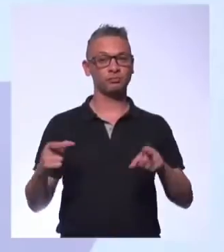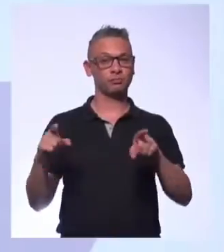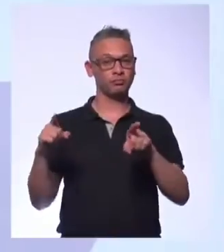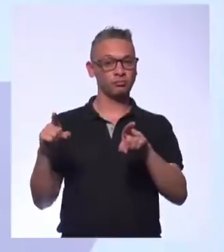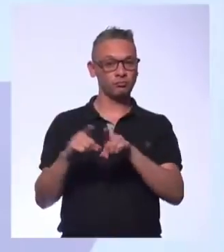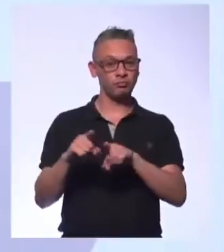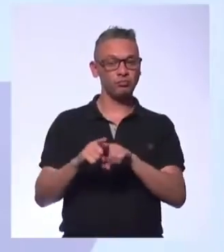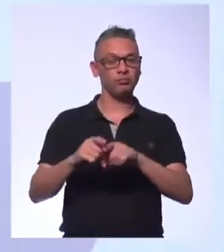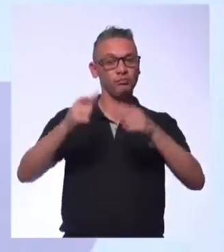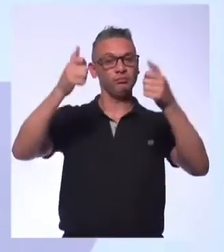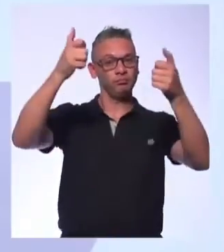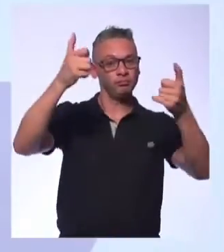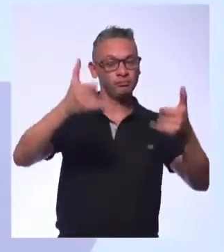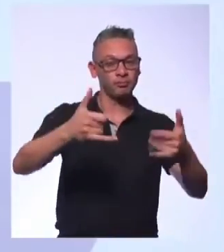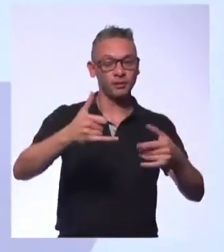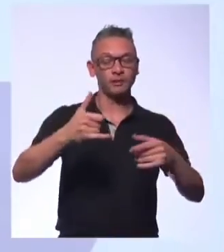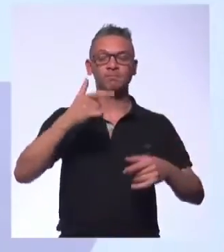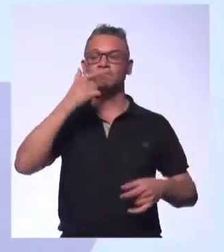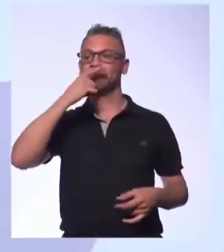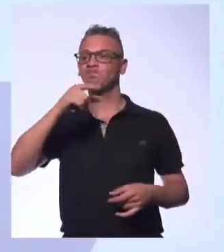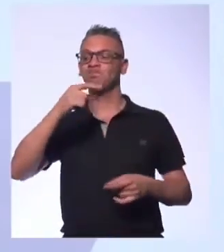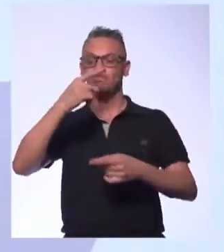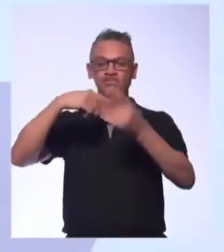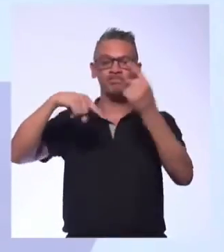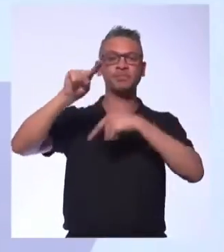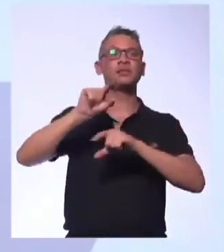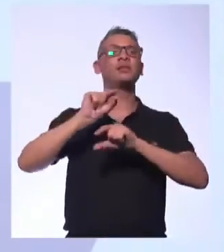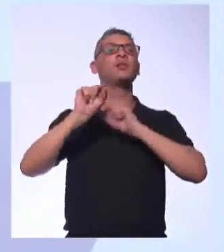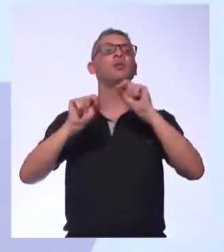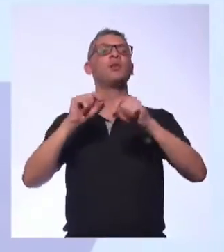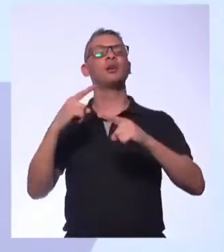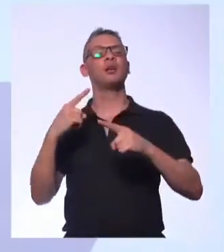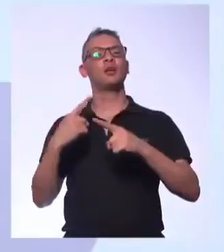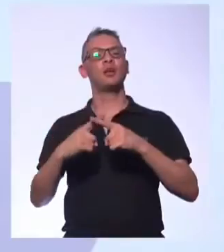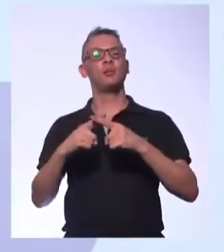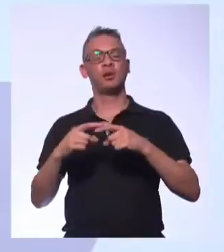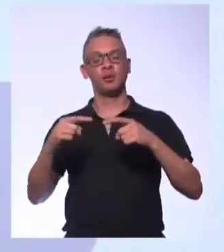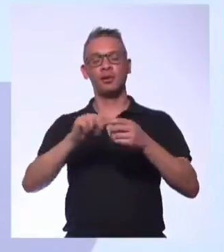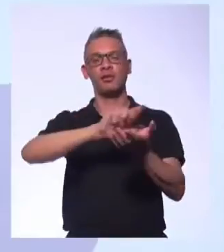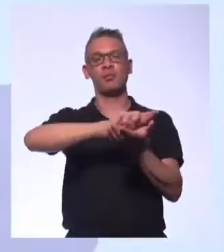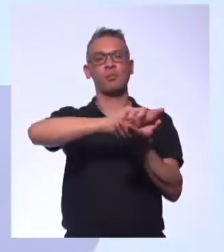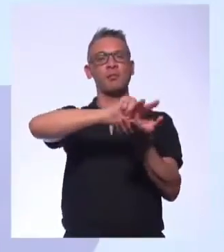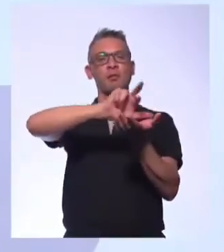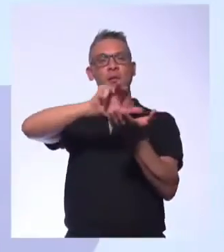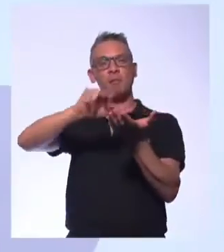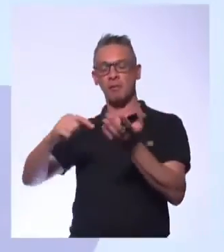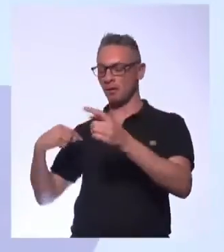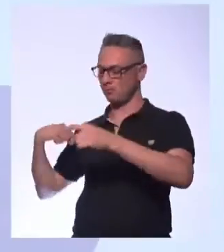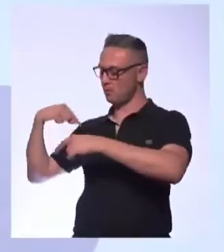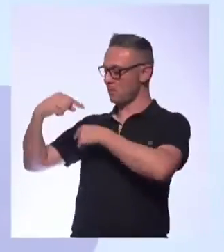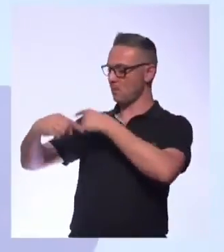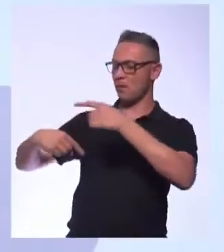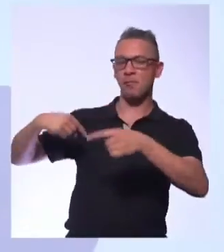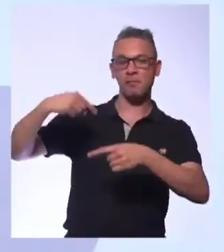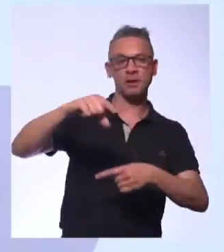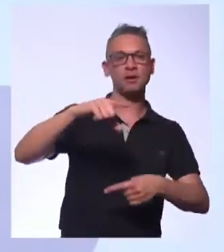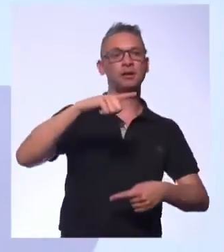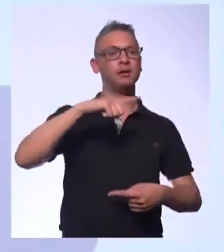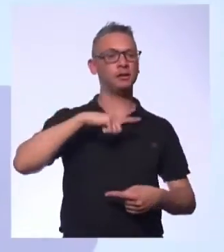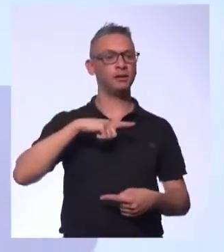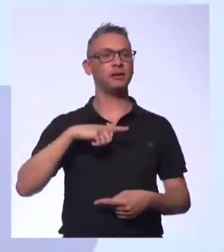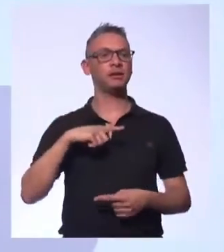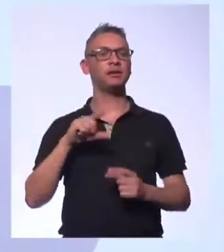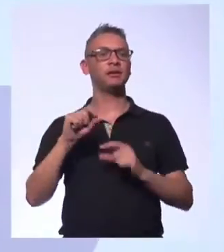digamos assim, a grande conquista disso é que diante dessa grande diversidade de gerações, a gente tem uma